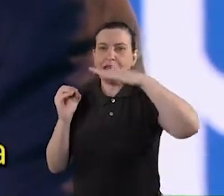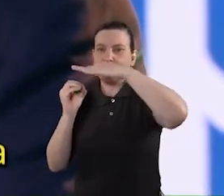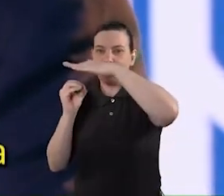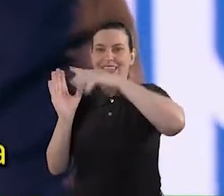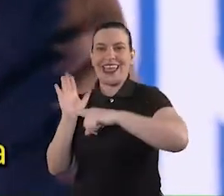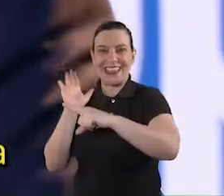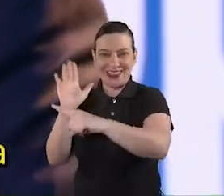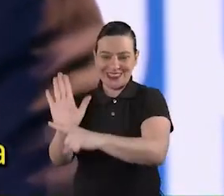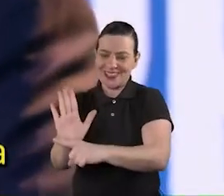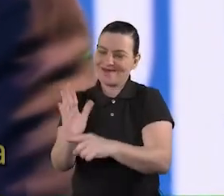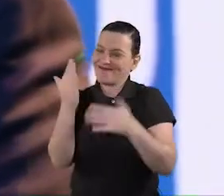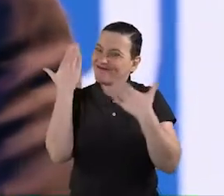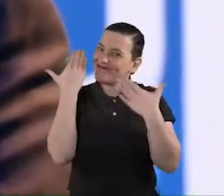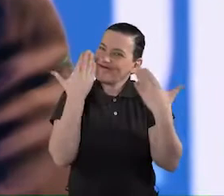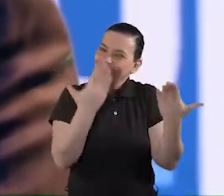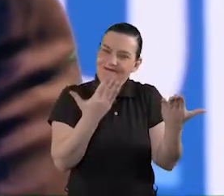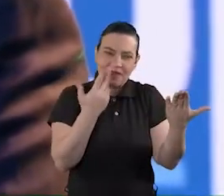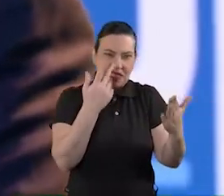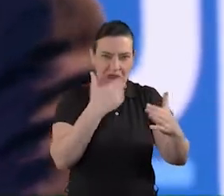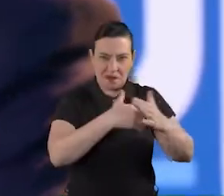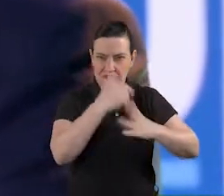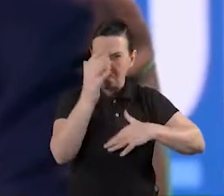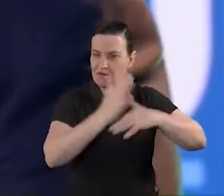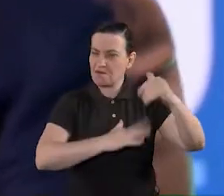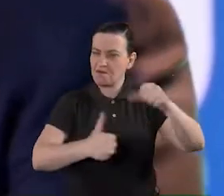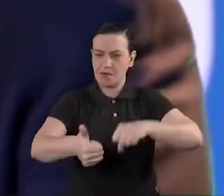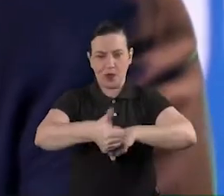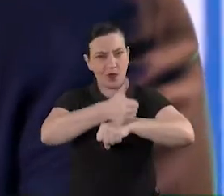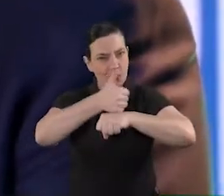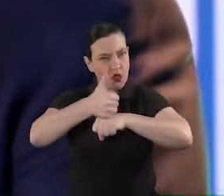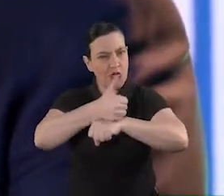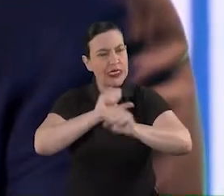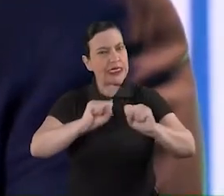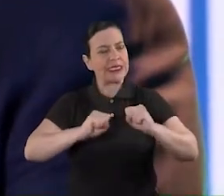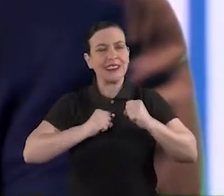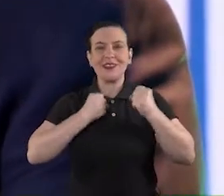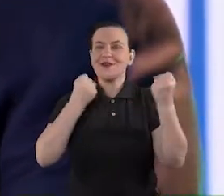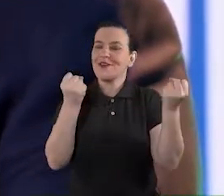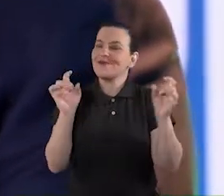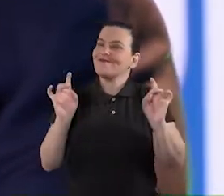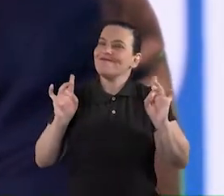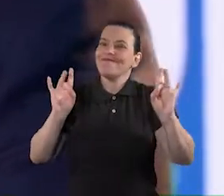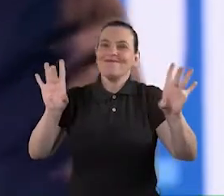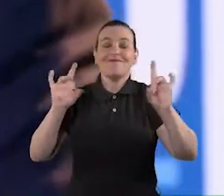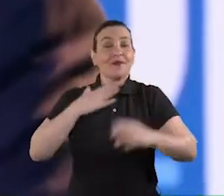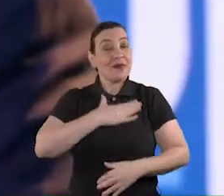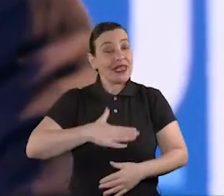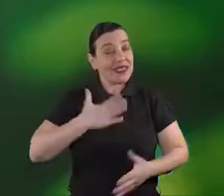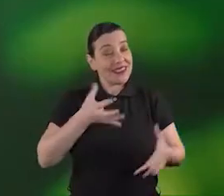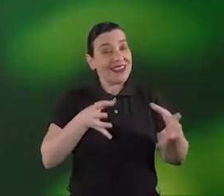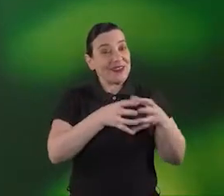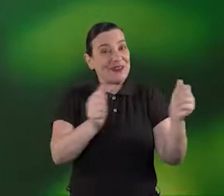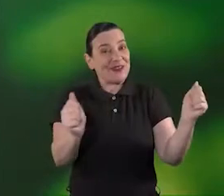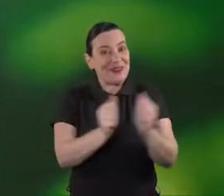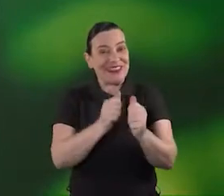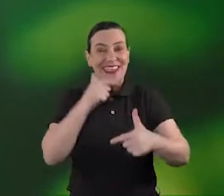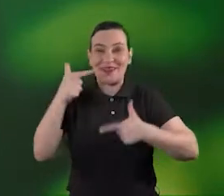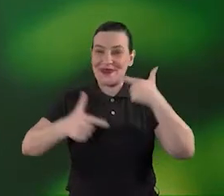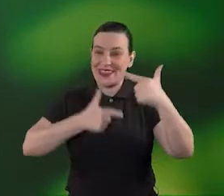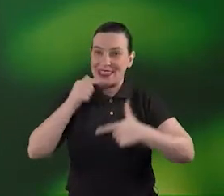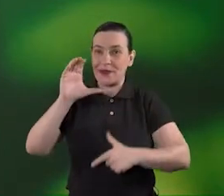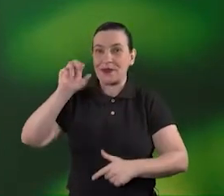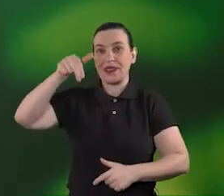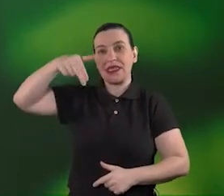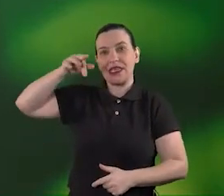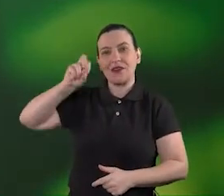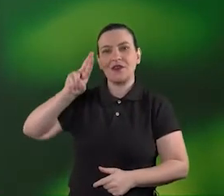agradeço a eles por sua competência e seus esforços constantes é um privilégio e um prazer trabalhar com eles a cânfora